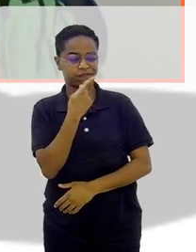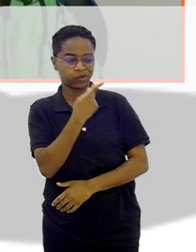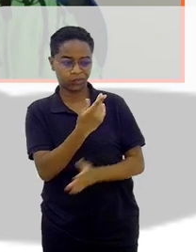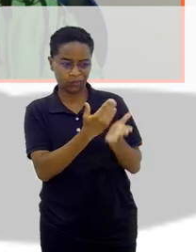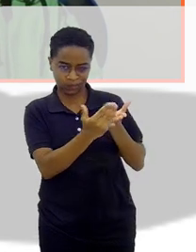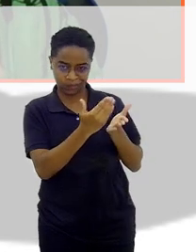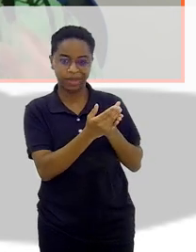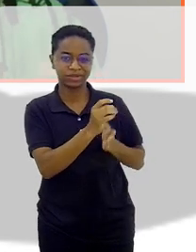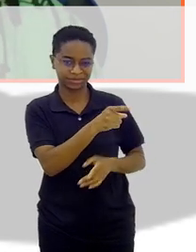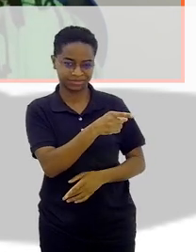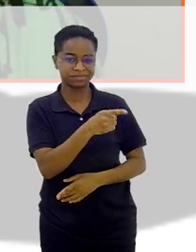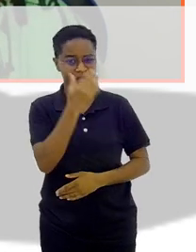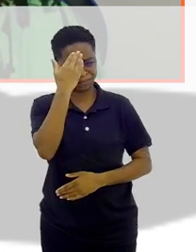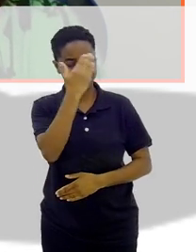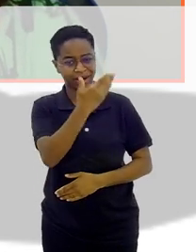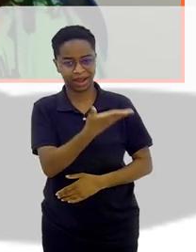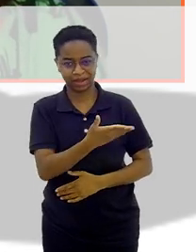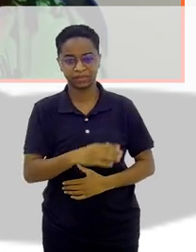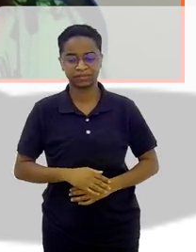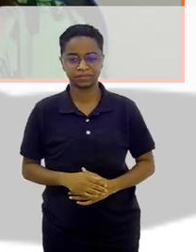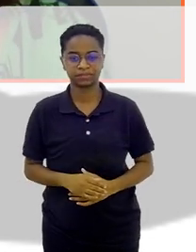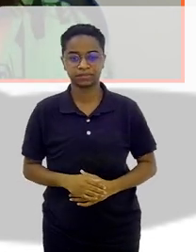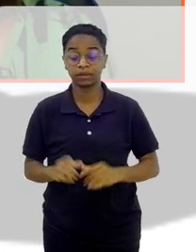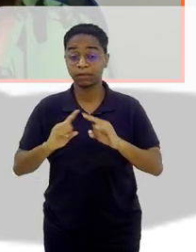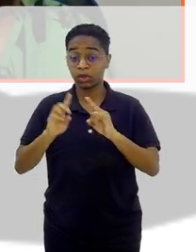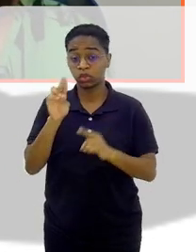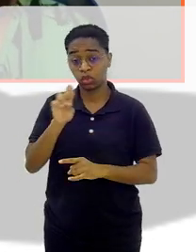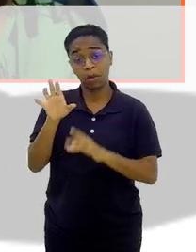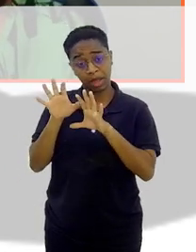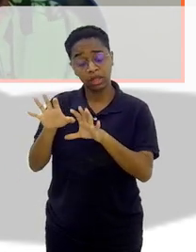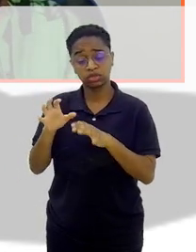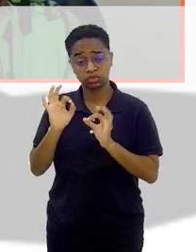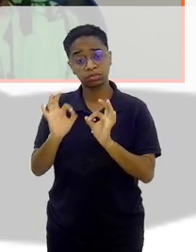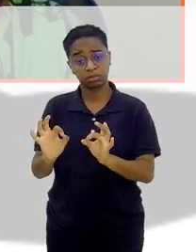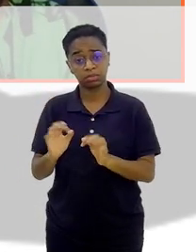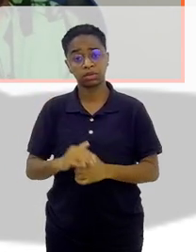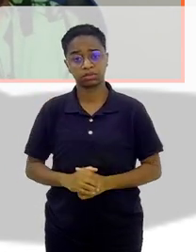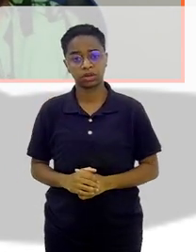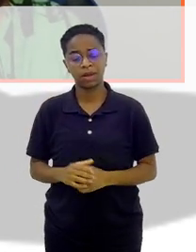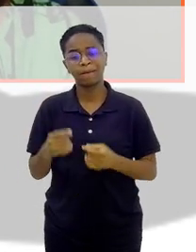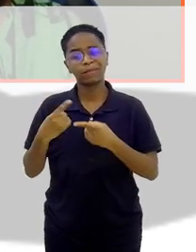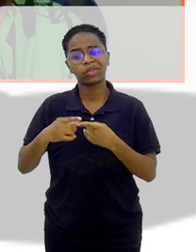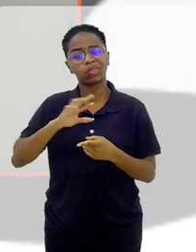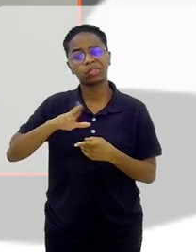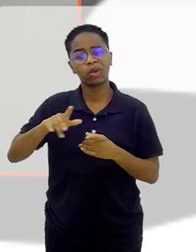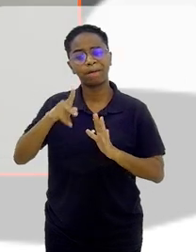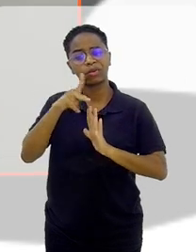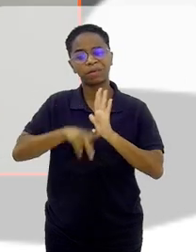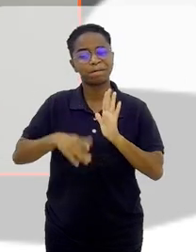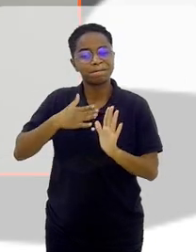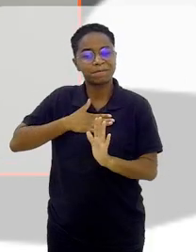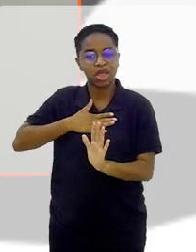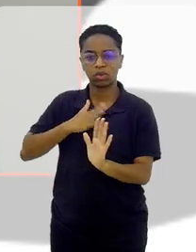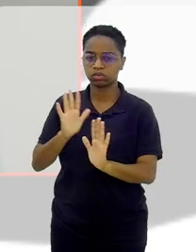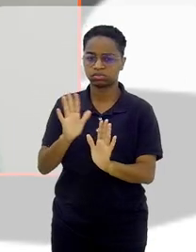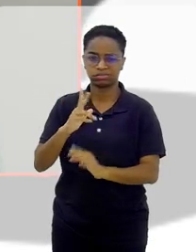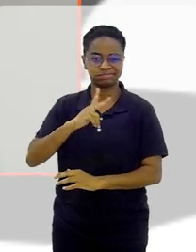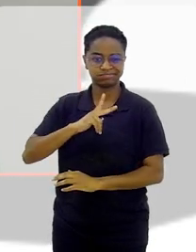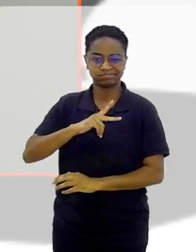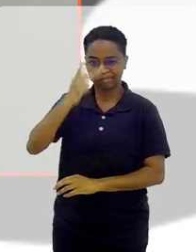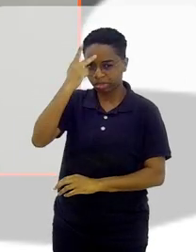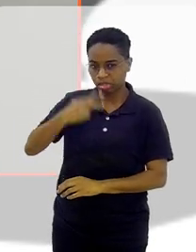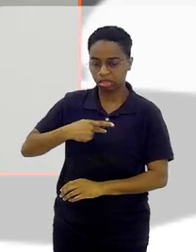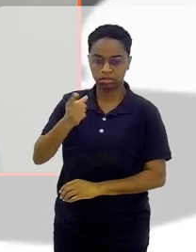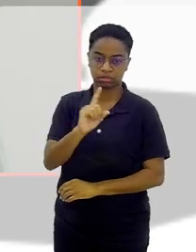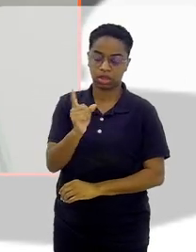pintura. Gratidão. O nome é exatamente isso. Não era para ser um projeto meu, é só nosso.